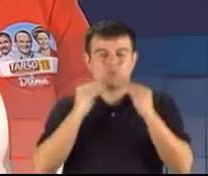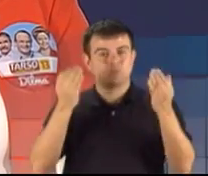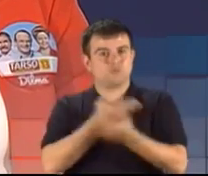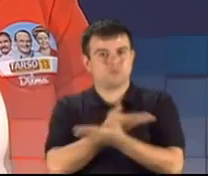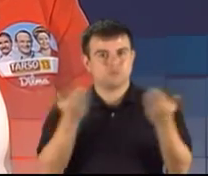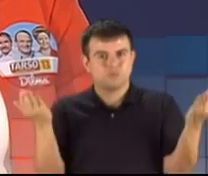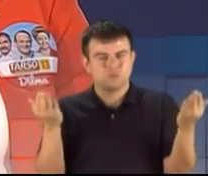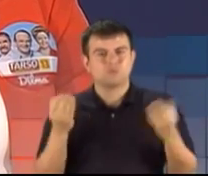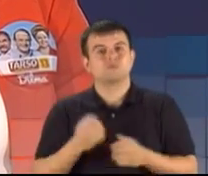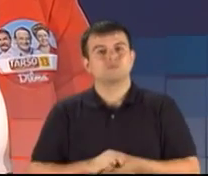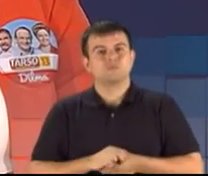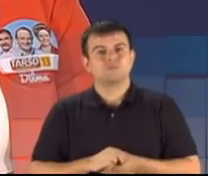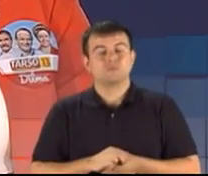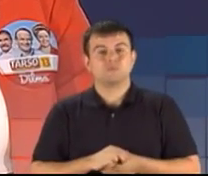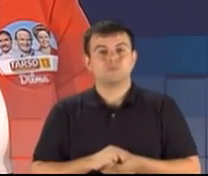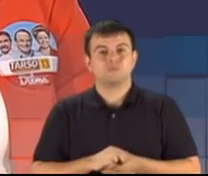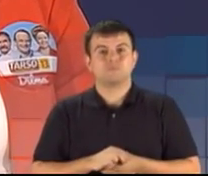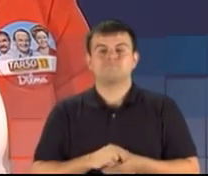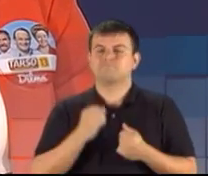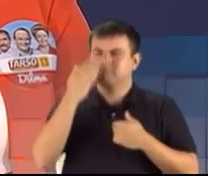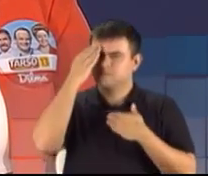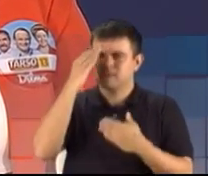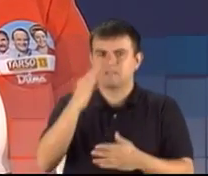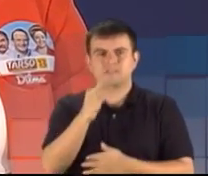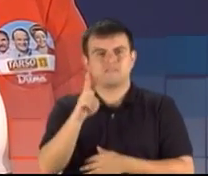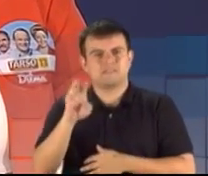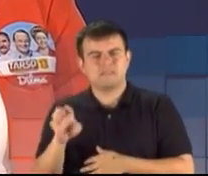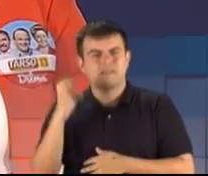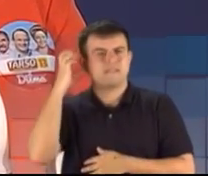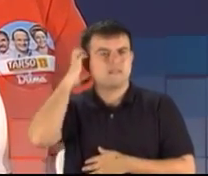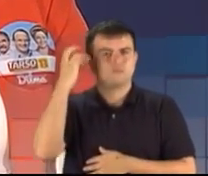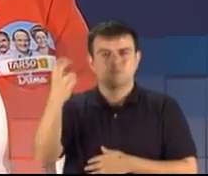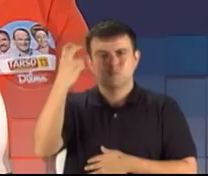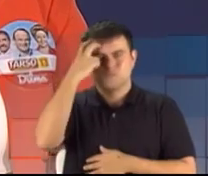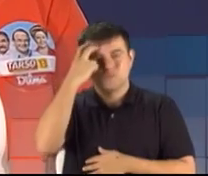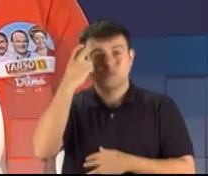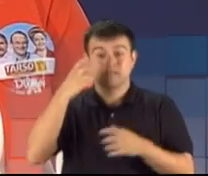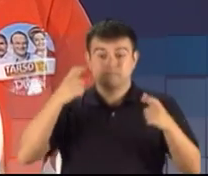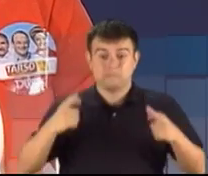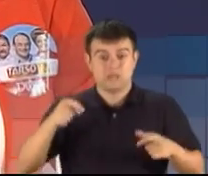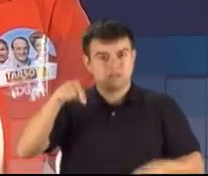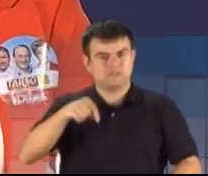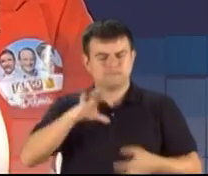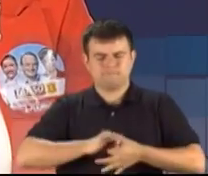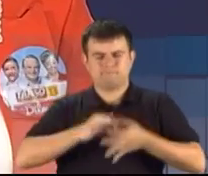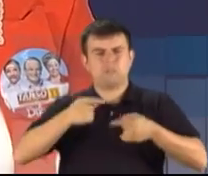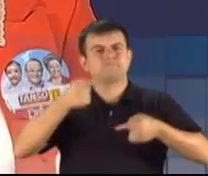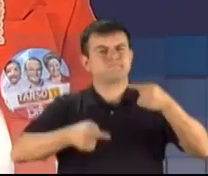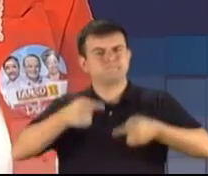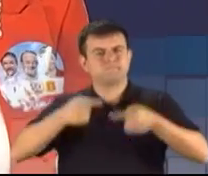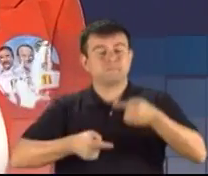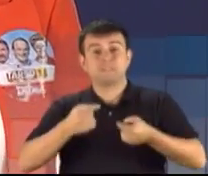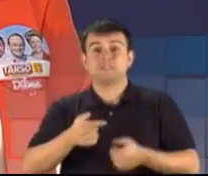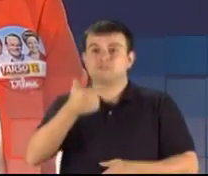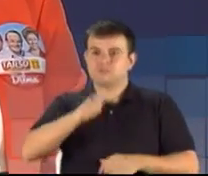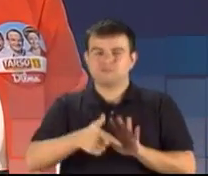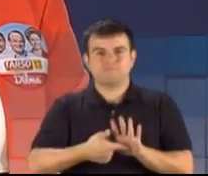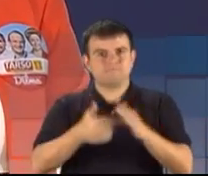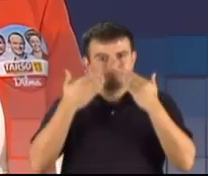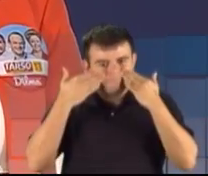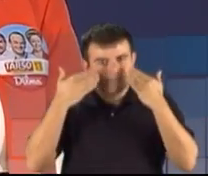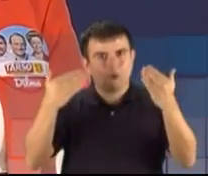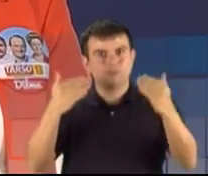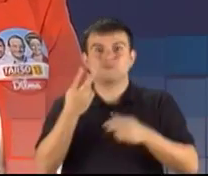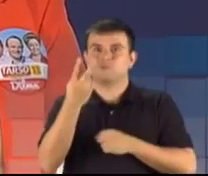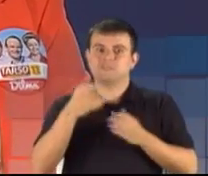obrigada, TVE, Rádio Cultura, por esse espaço democrático, onde aqui ficou mais uma vez evidenciado esses